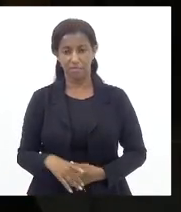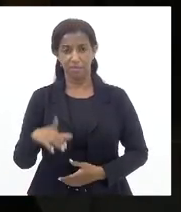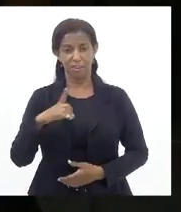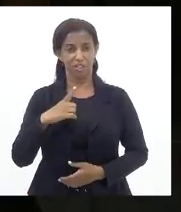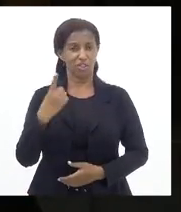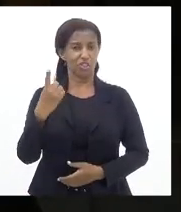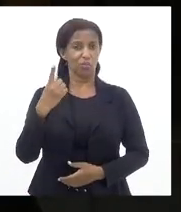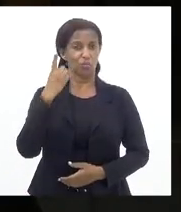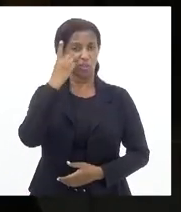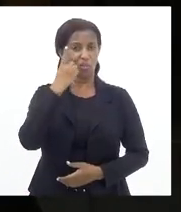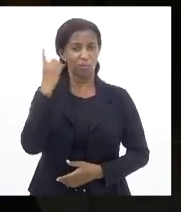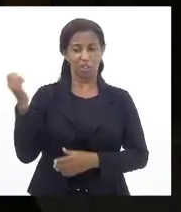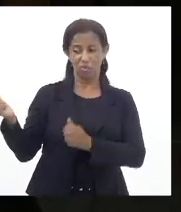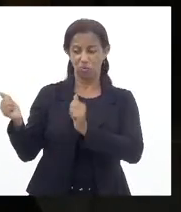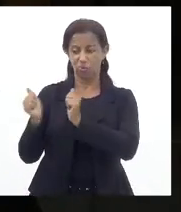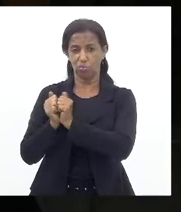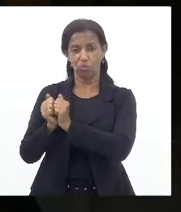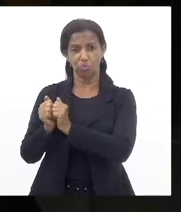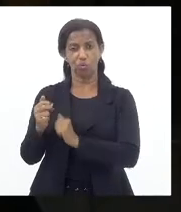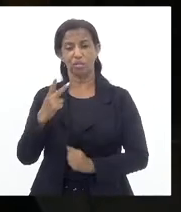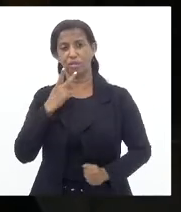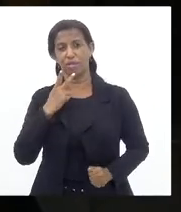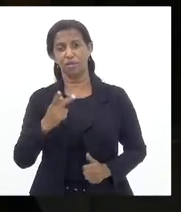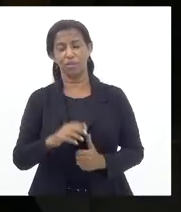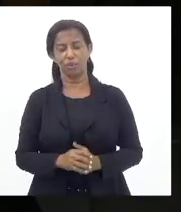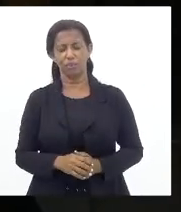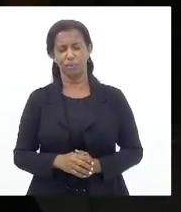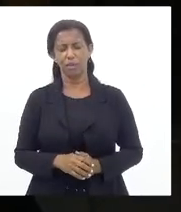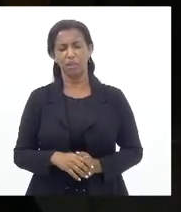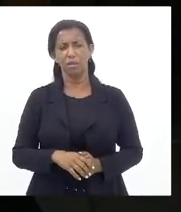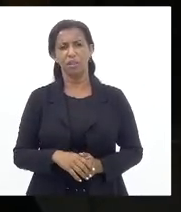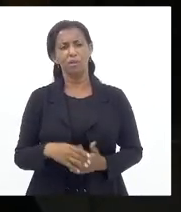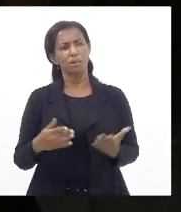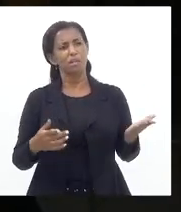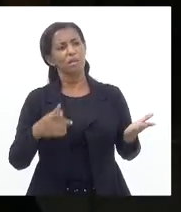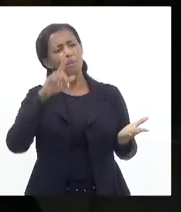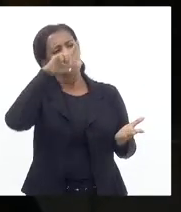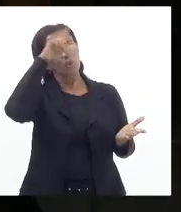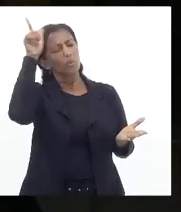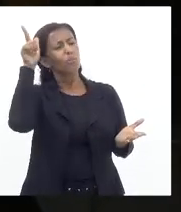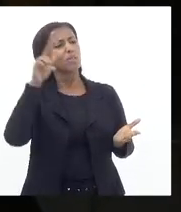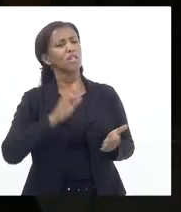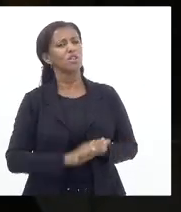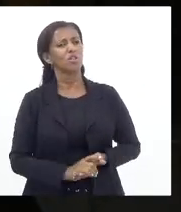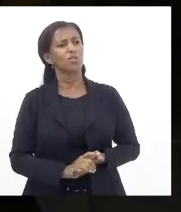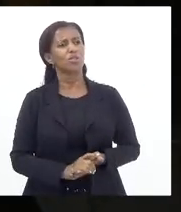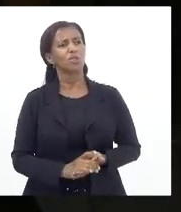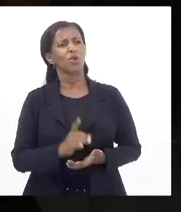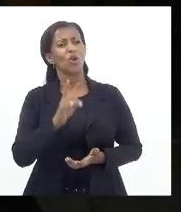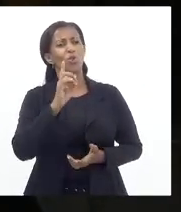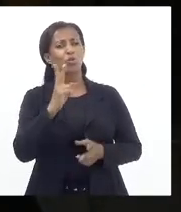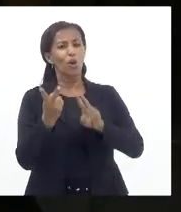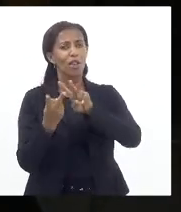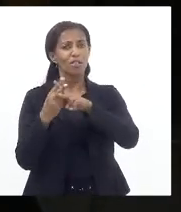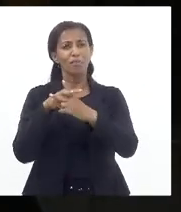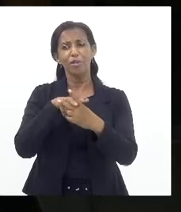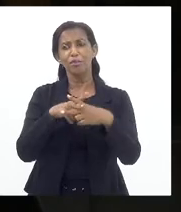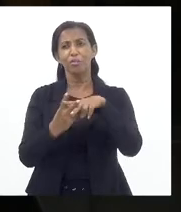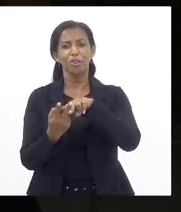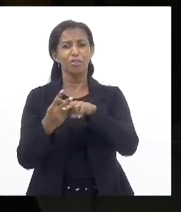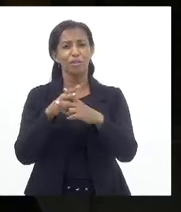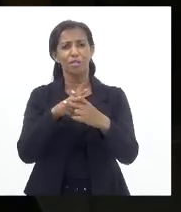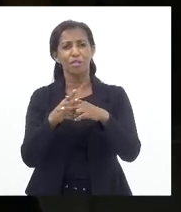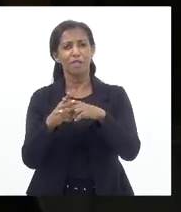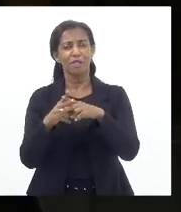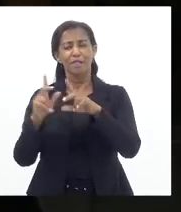deputado do meu lado Que me disse o seguinte Luz Paulo Só em luta de Kung Fu Que